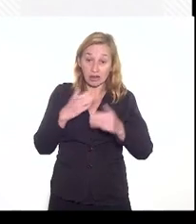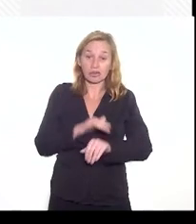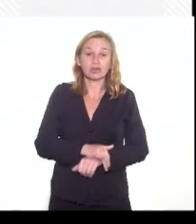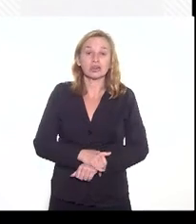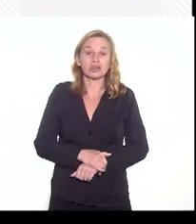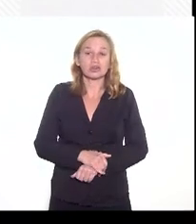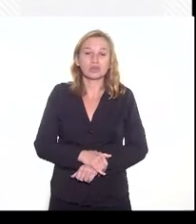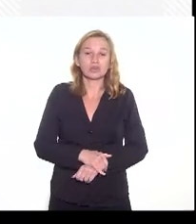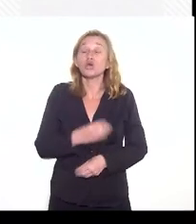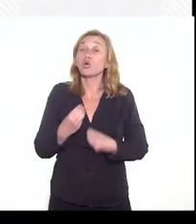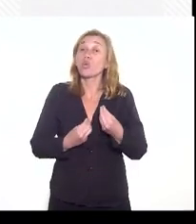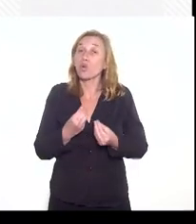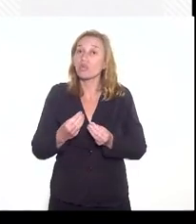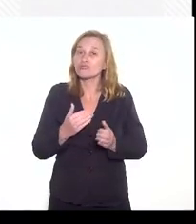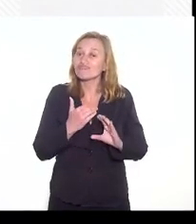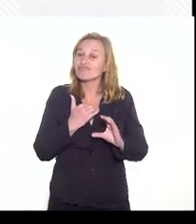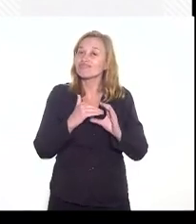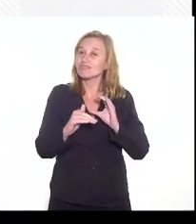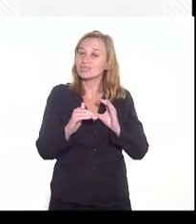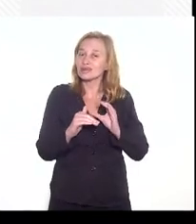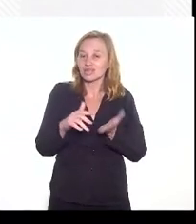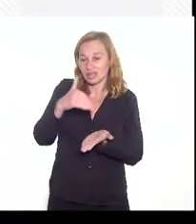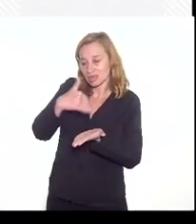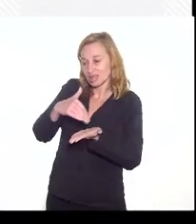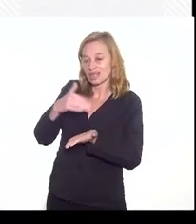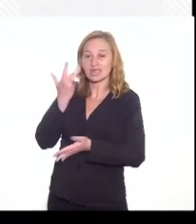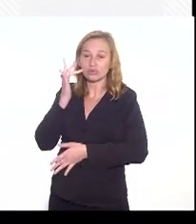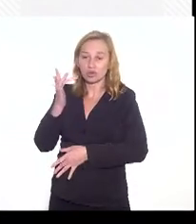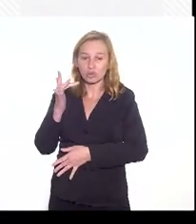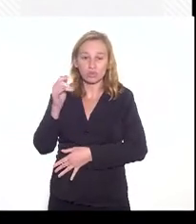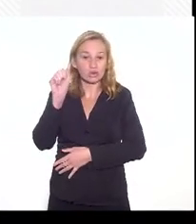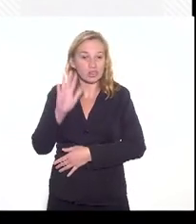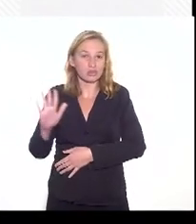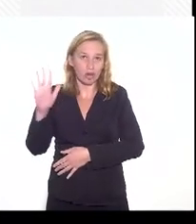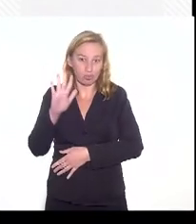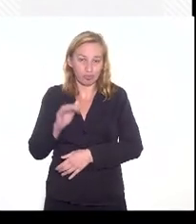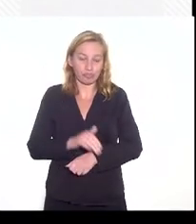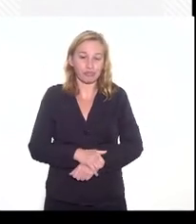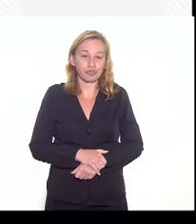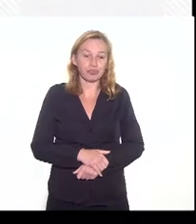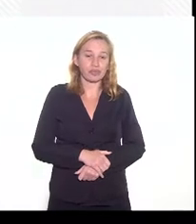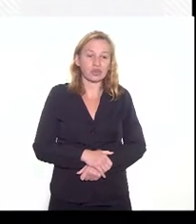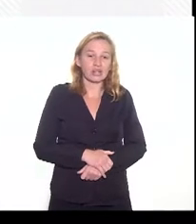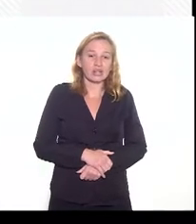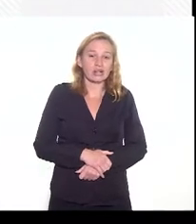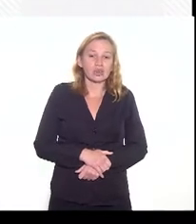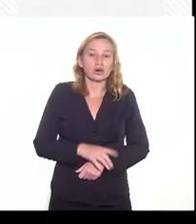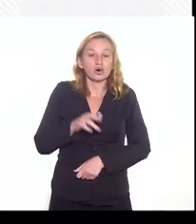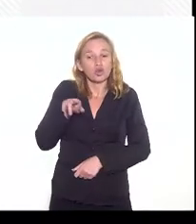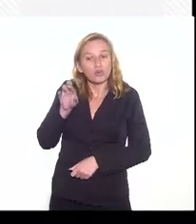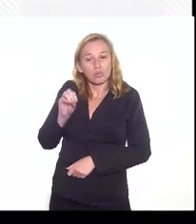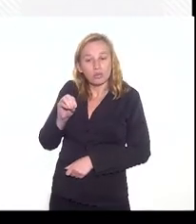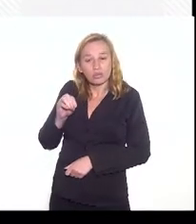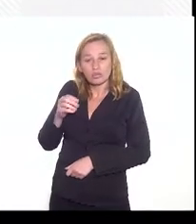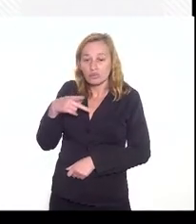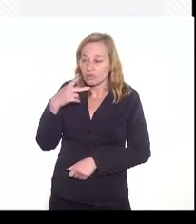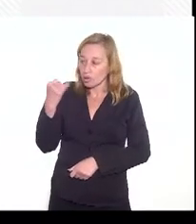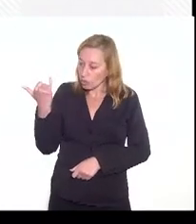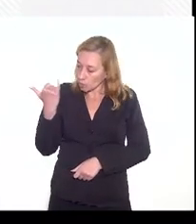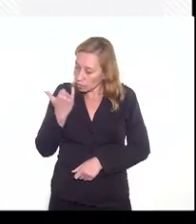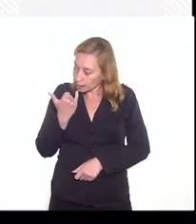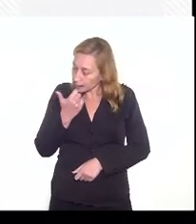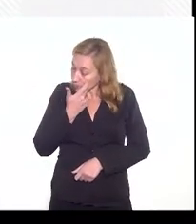e como a gente encaminha isso com a Secretaria do Tesouro Nacional. E o Bruno fazer aqui uma observação